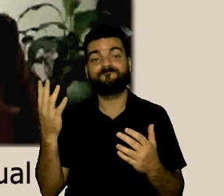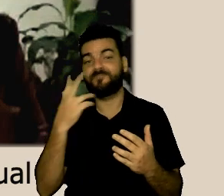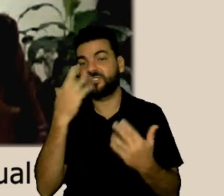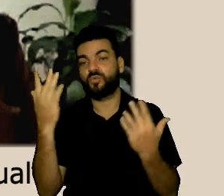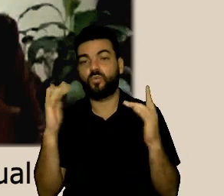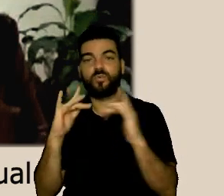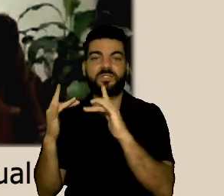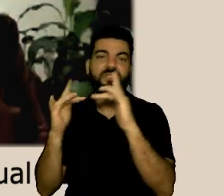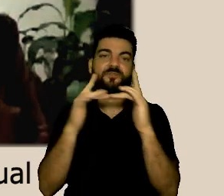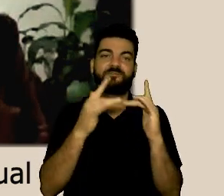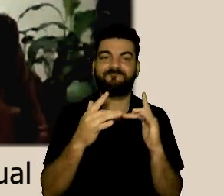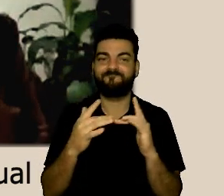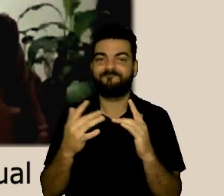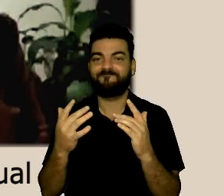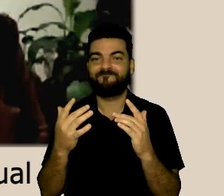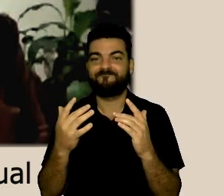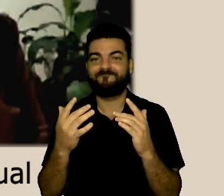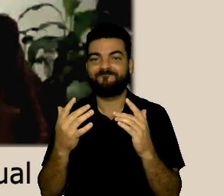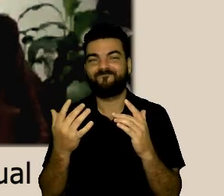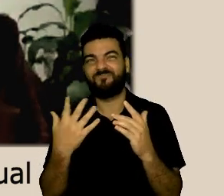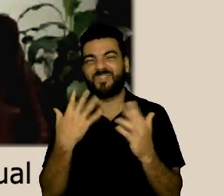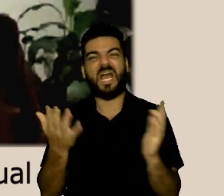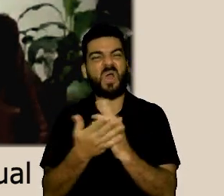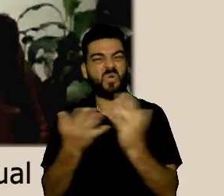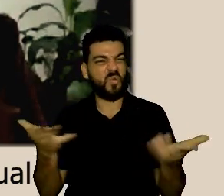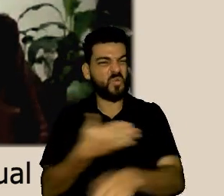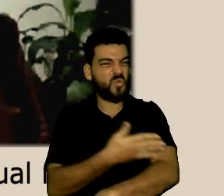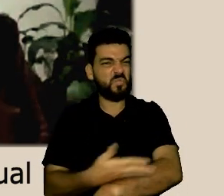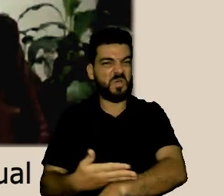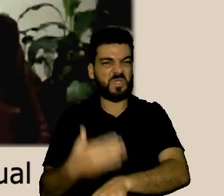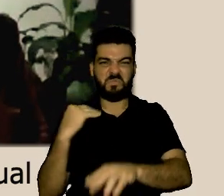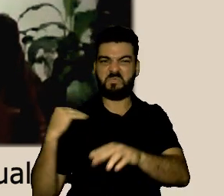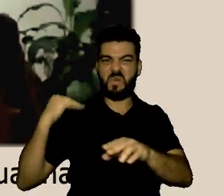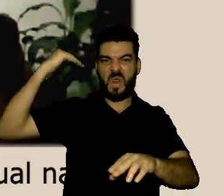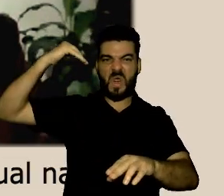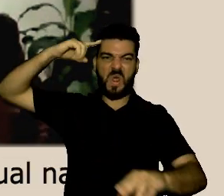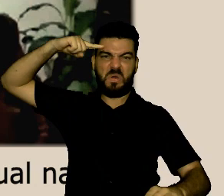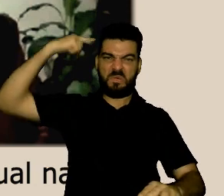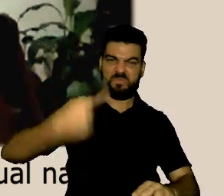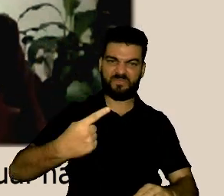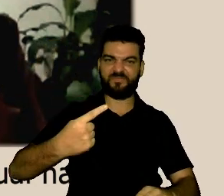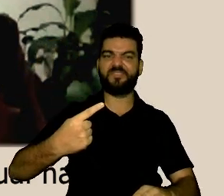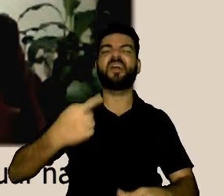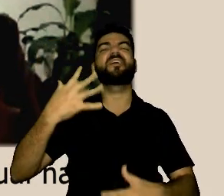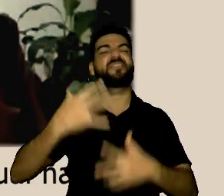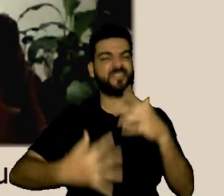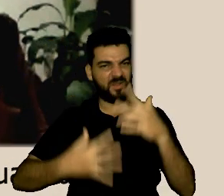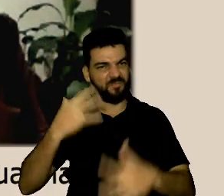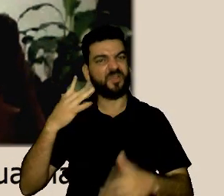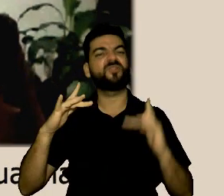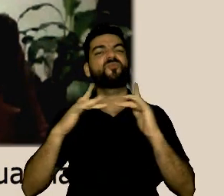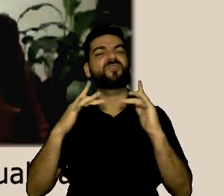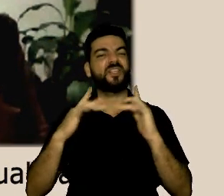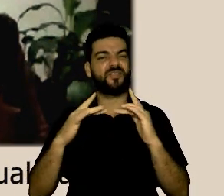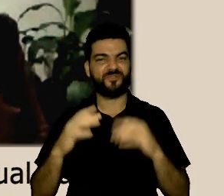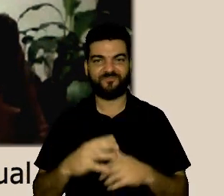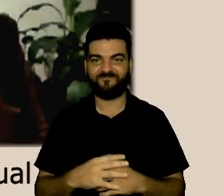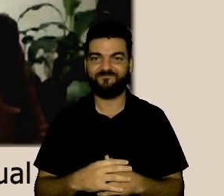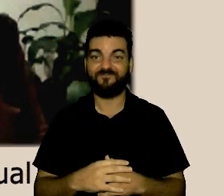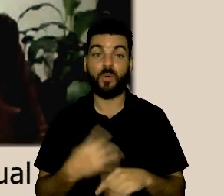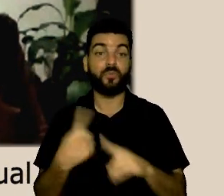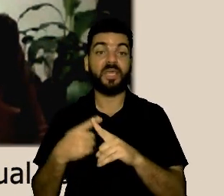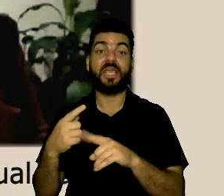muito hierarquizada no tribunal e isso dificulta bastante eu não sei se eu já cheguei de outra